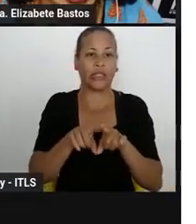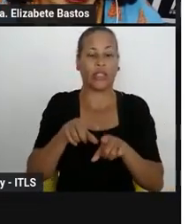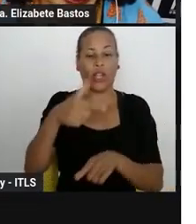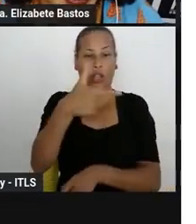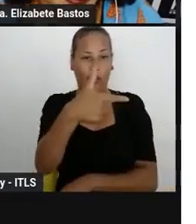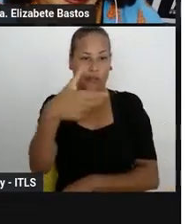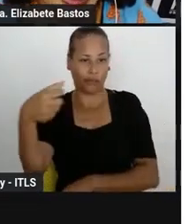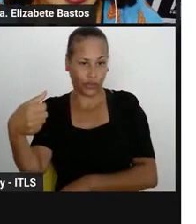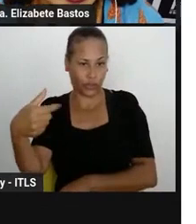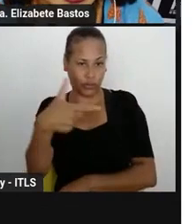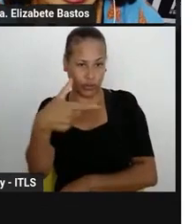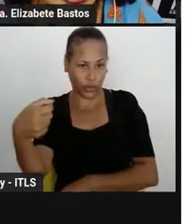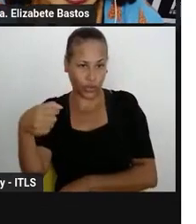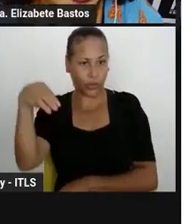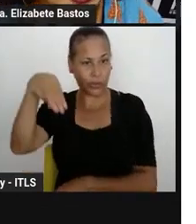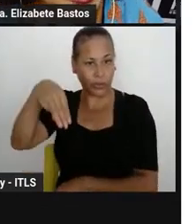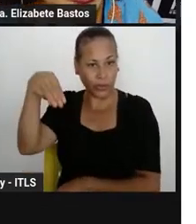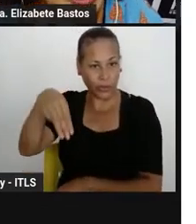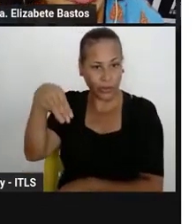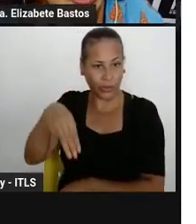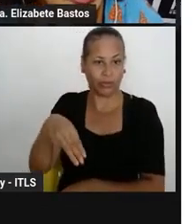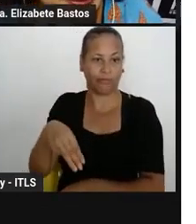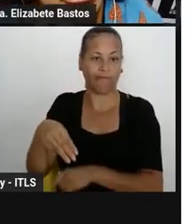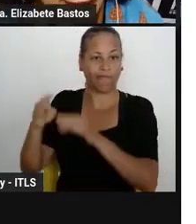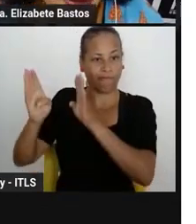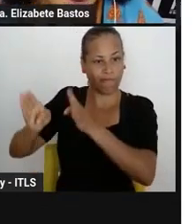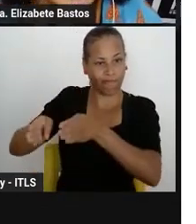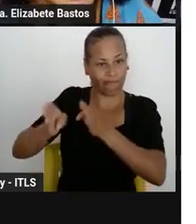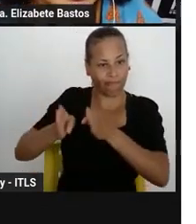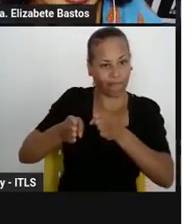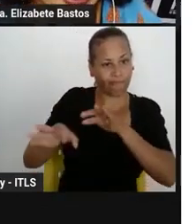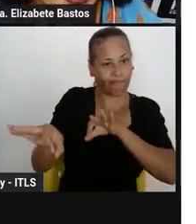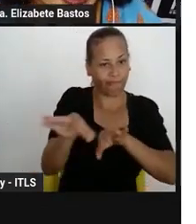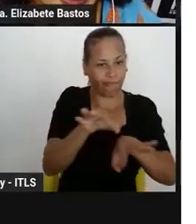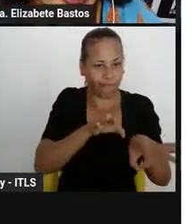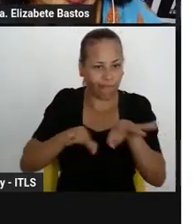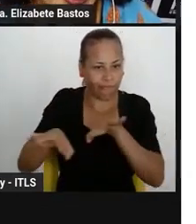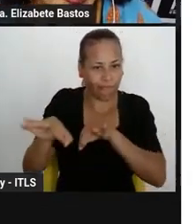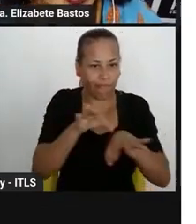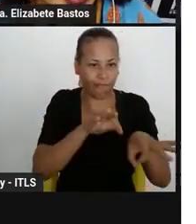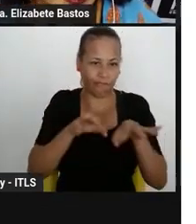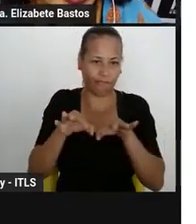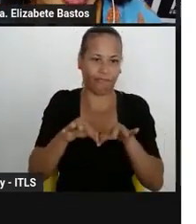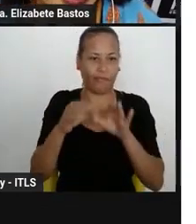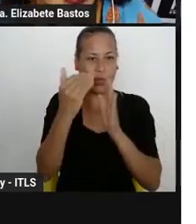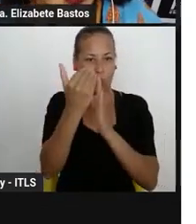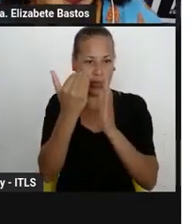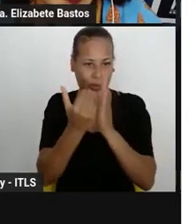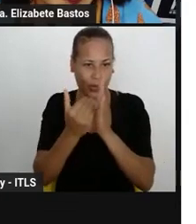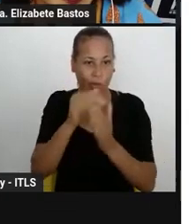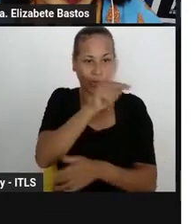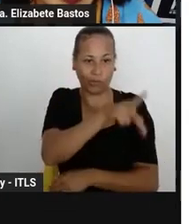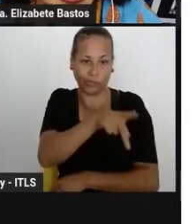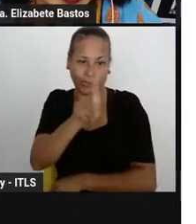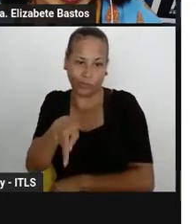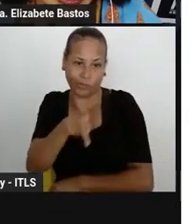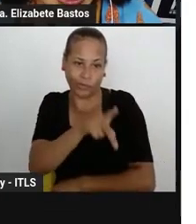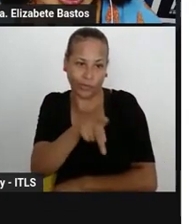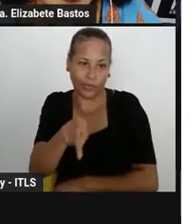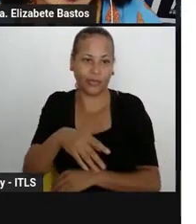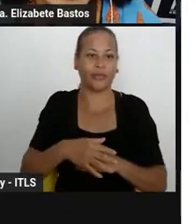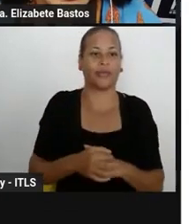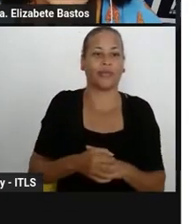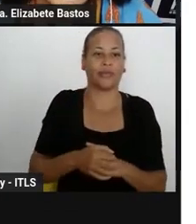20 minutos. A seguir, nós vamos falar da organização da carga horária do professor, nesse